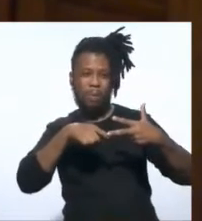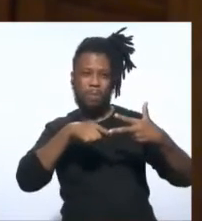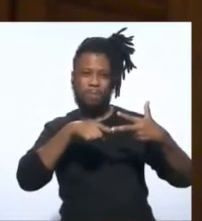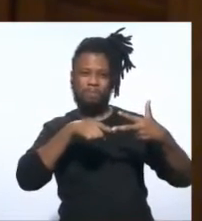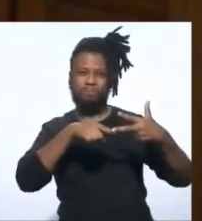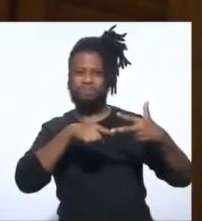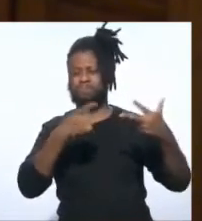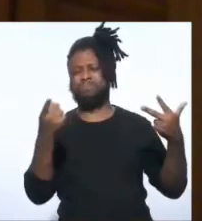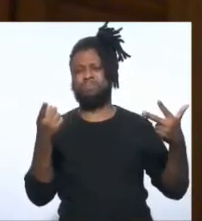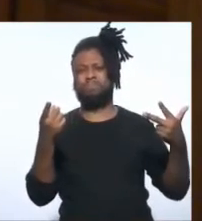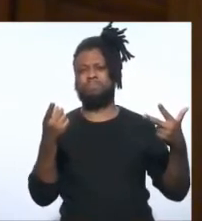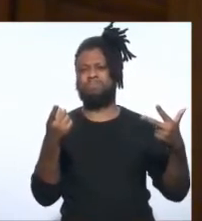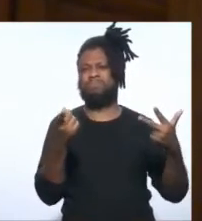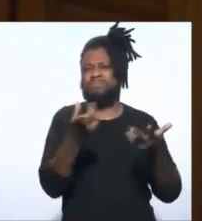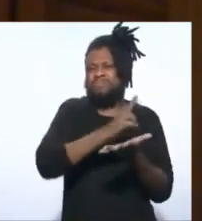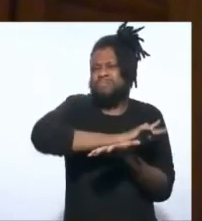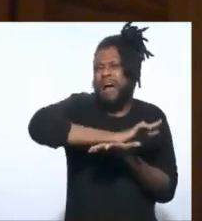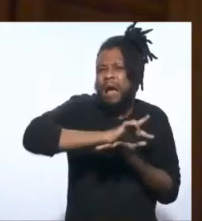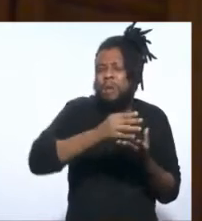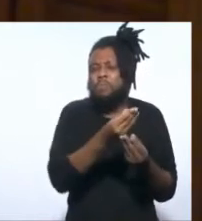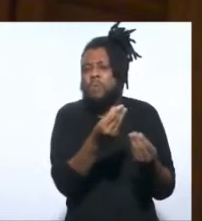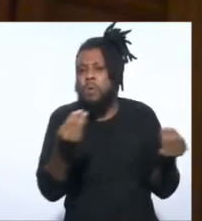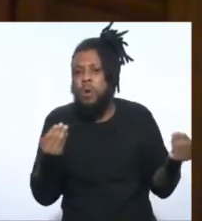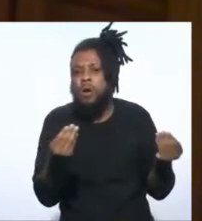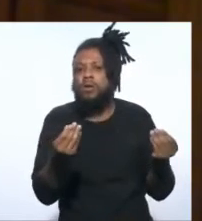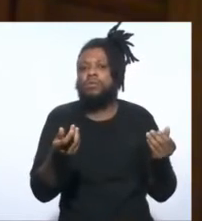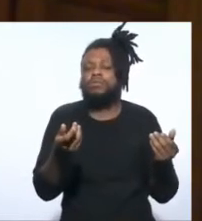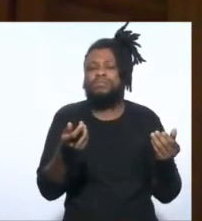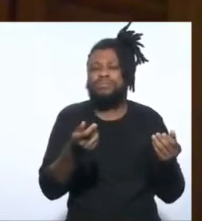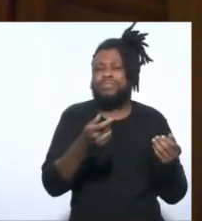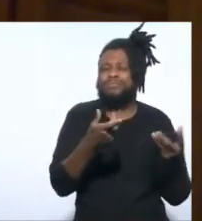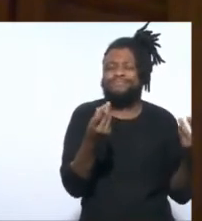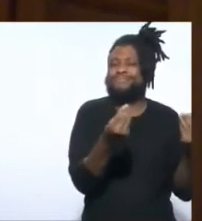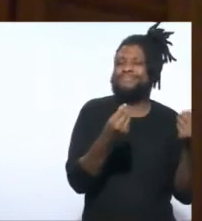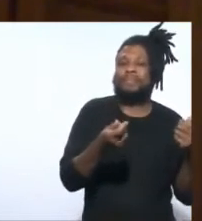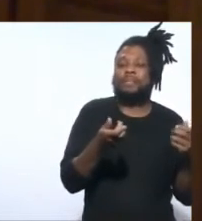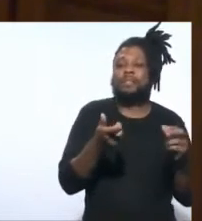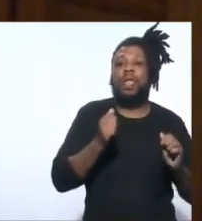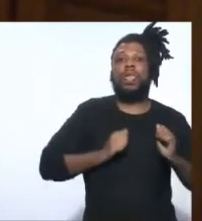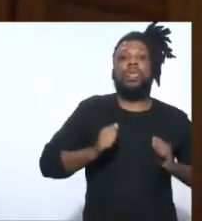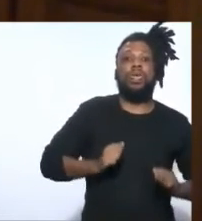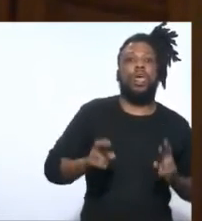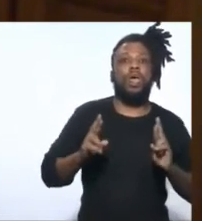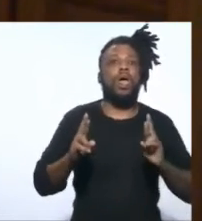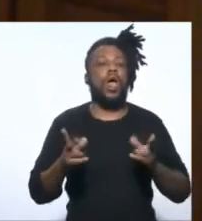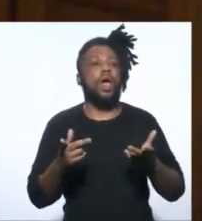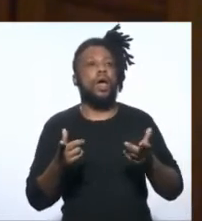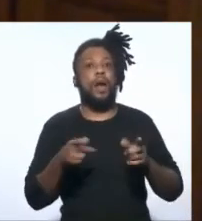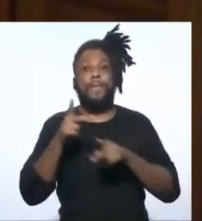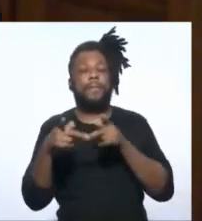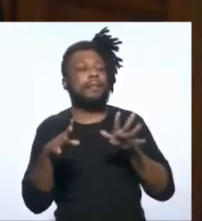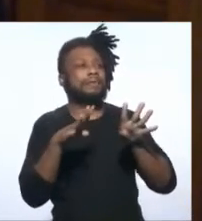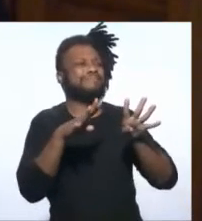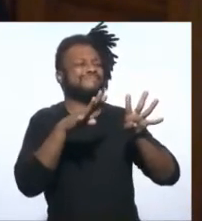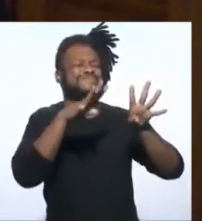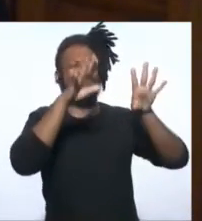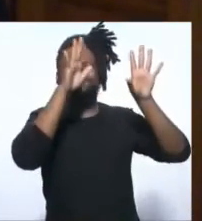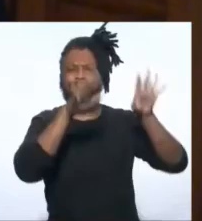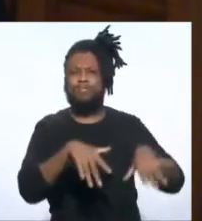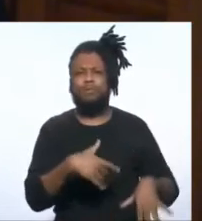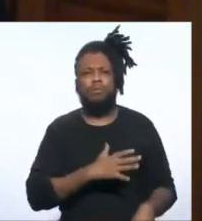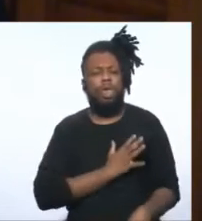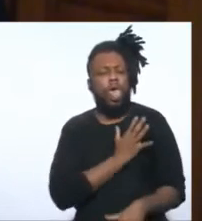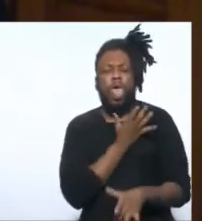muito, muito, aquém da expectativa popular. Fazem governos desastrosos.